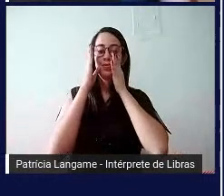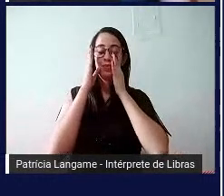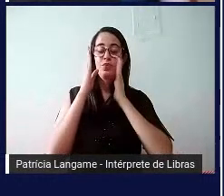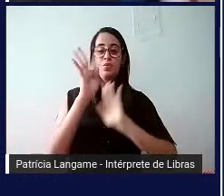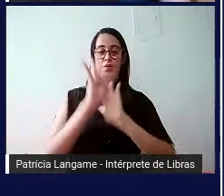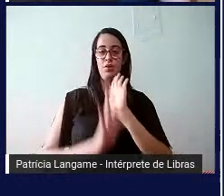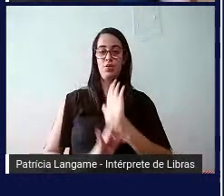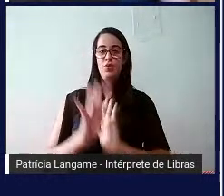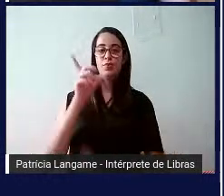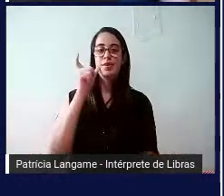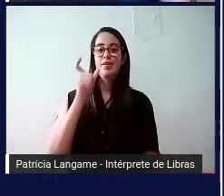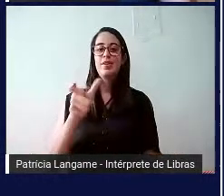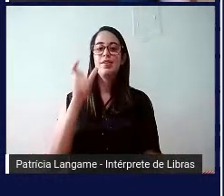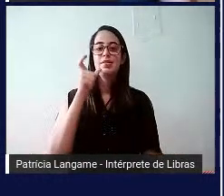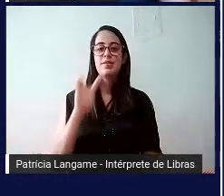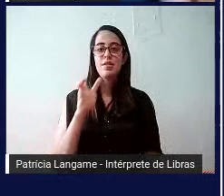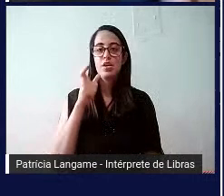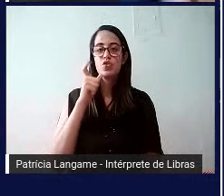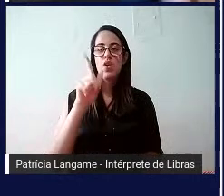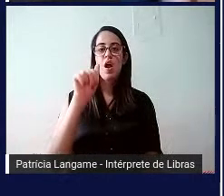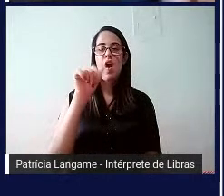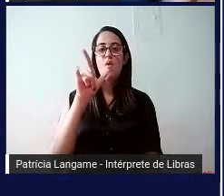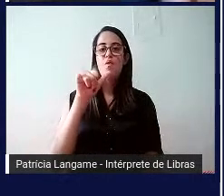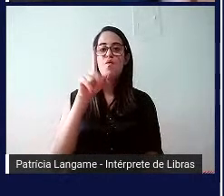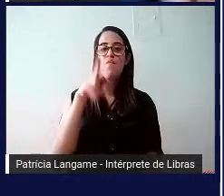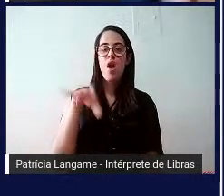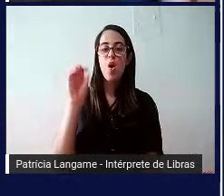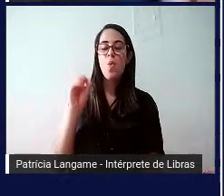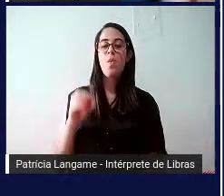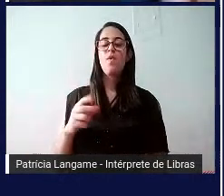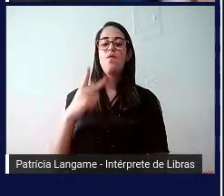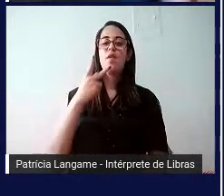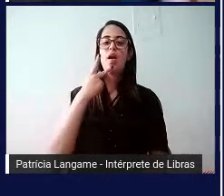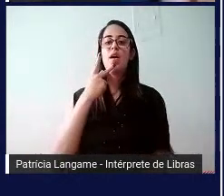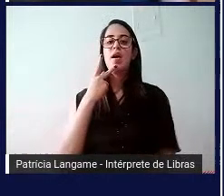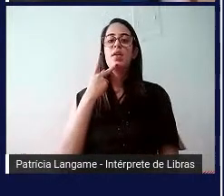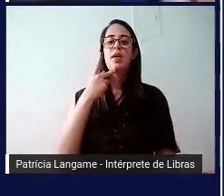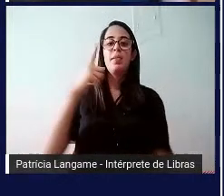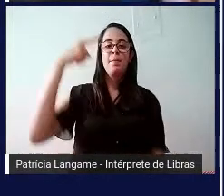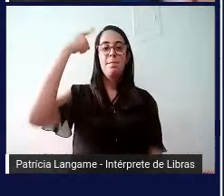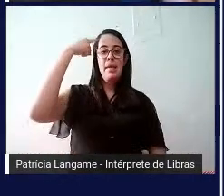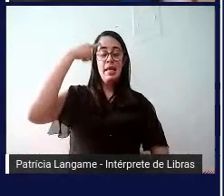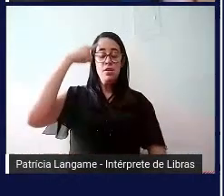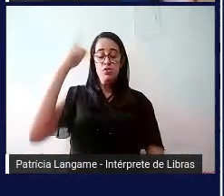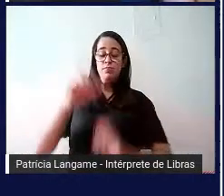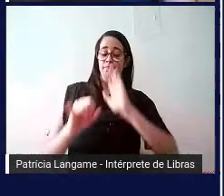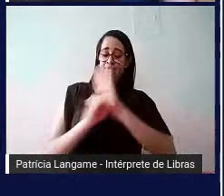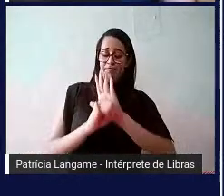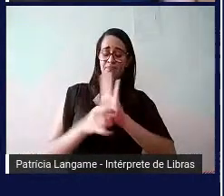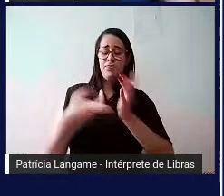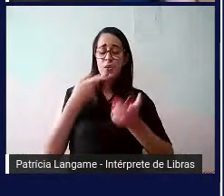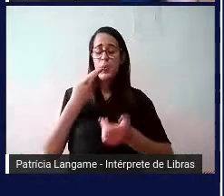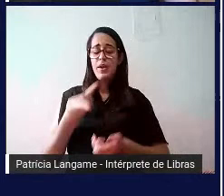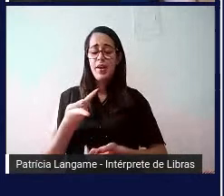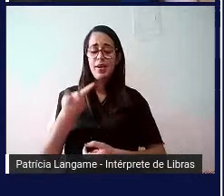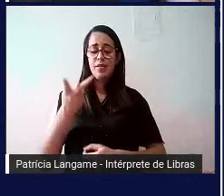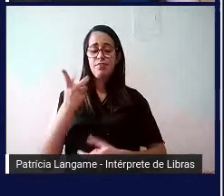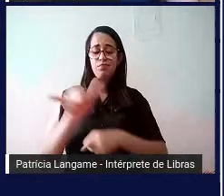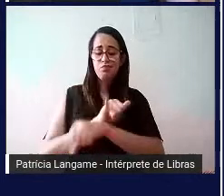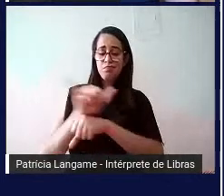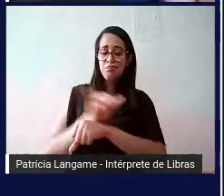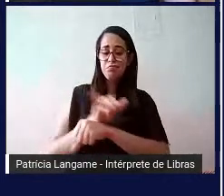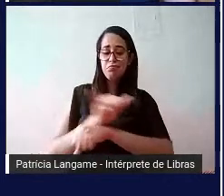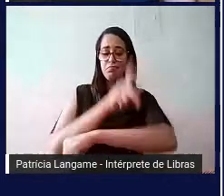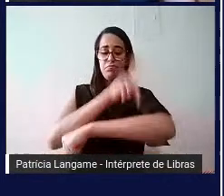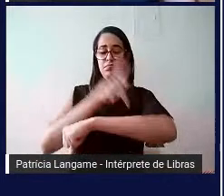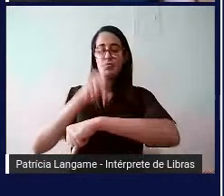do professor Galvão Filho, que diz o seguinte. Penso que identificar estratégias pedagógicas e tecnologias educacionais que